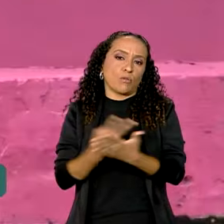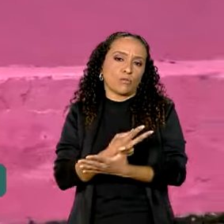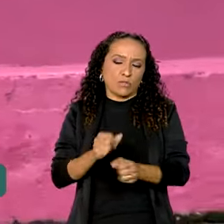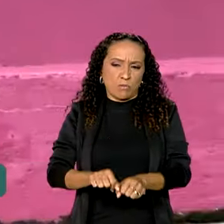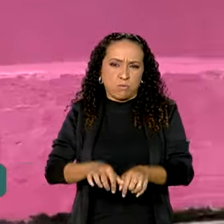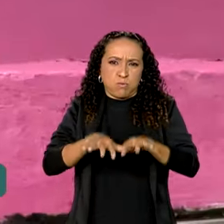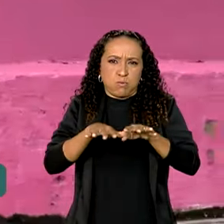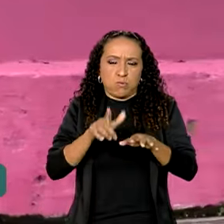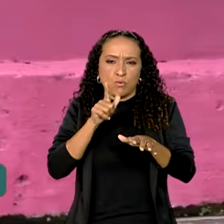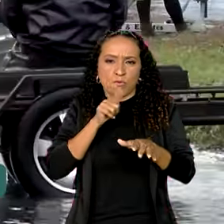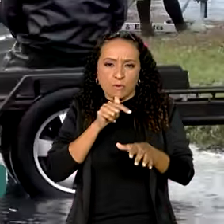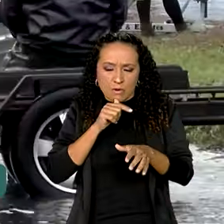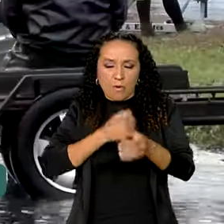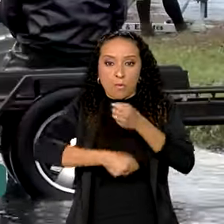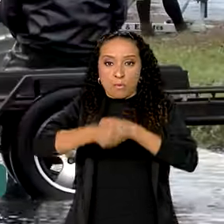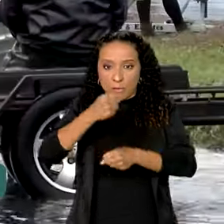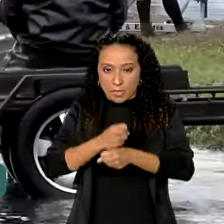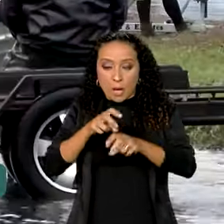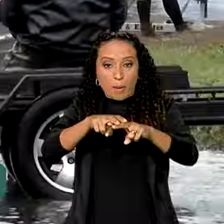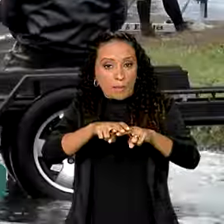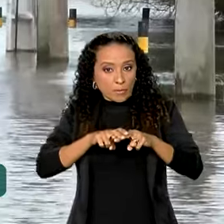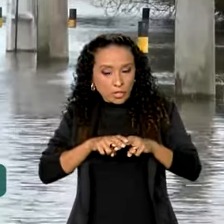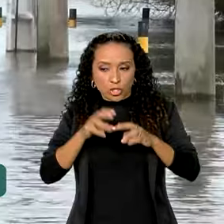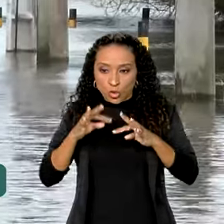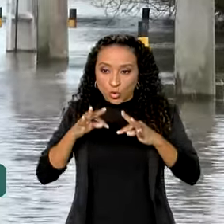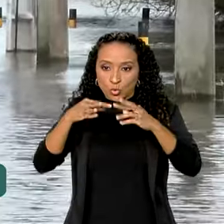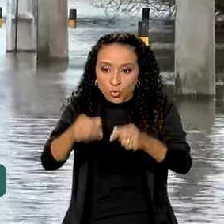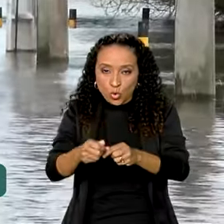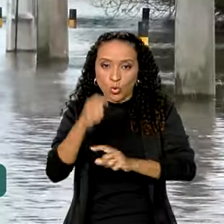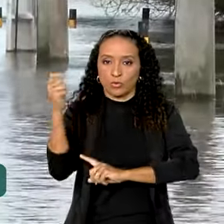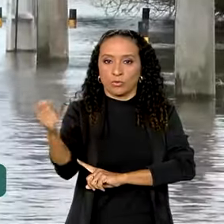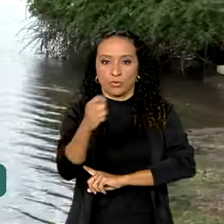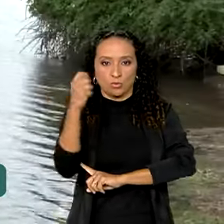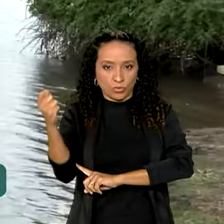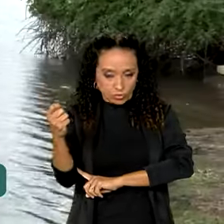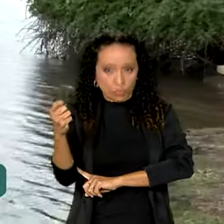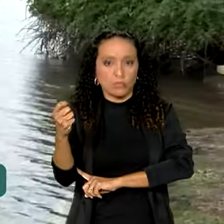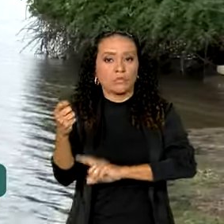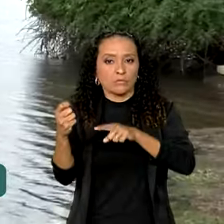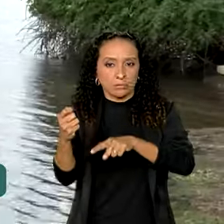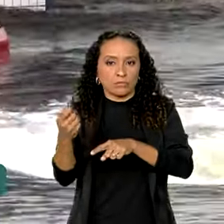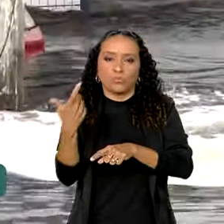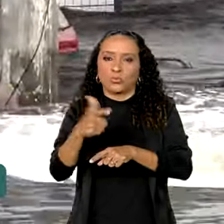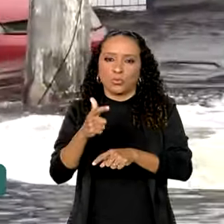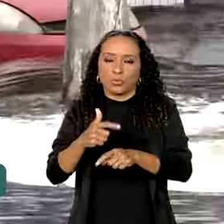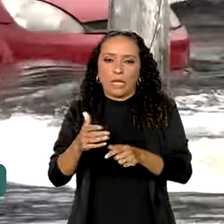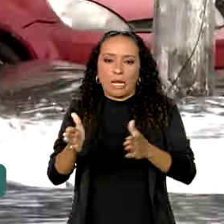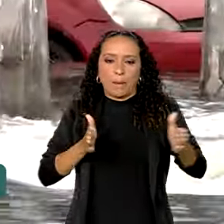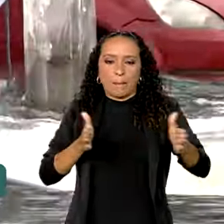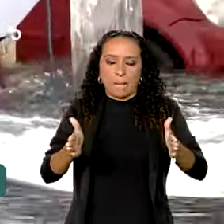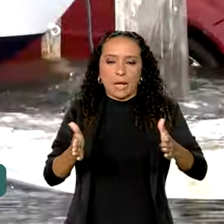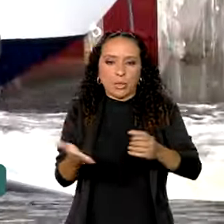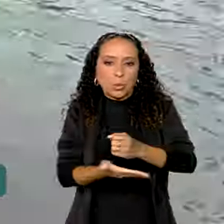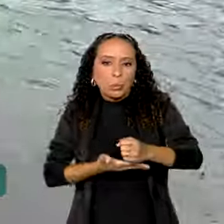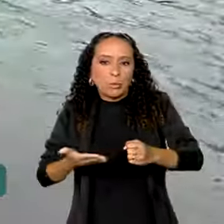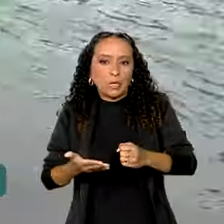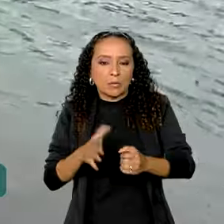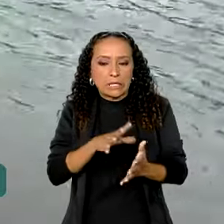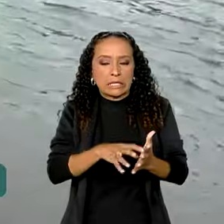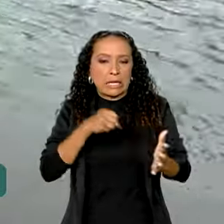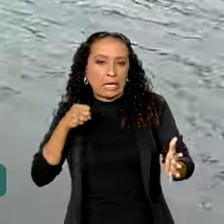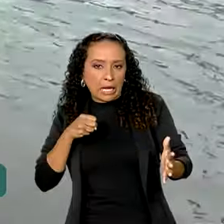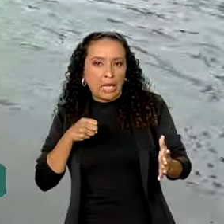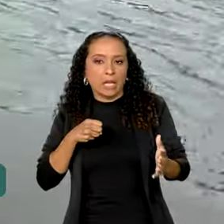alagamentos no ano passado, por isso, para todo o Rio Grande do Sul, então, não há mais prazo mínimo entre um saque